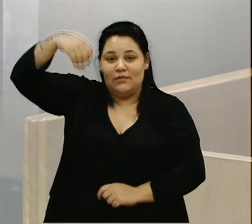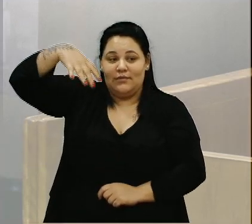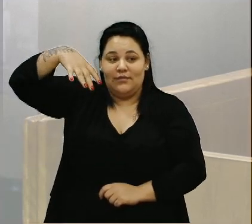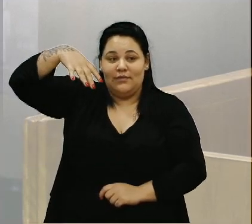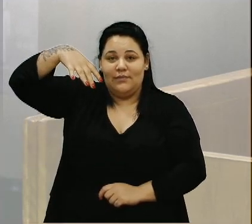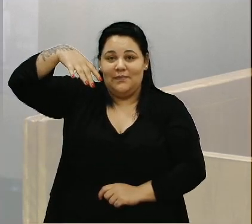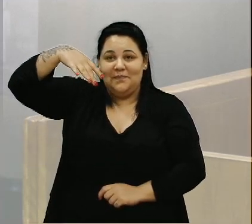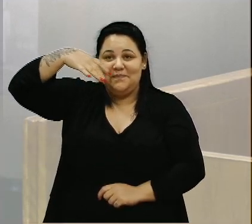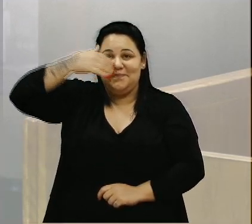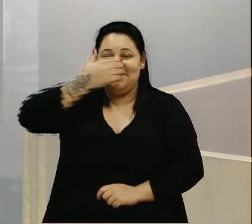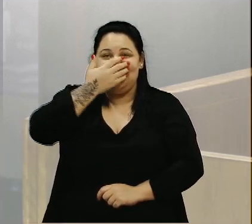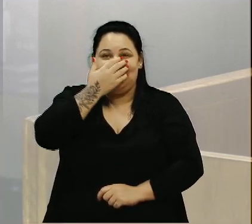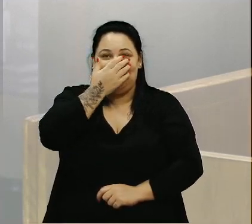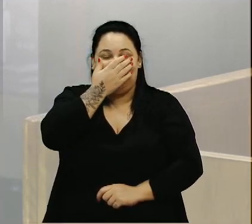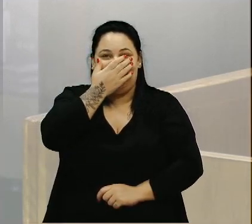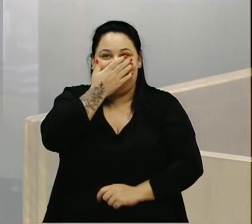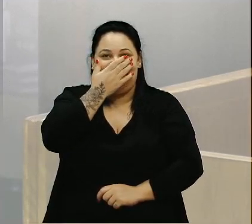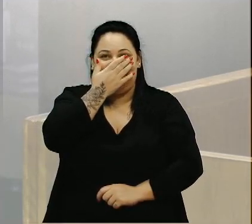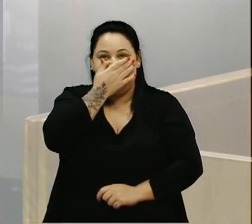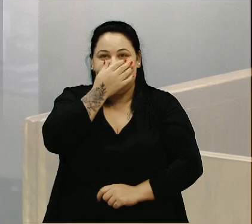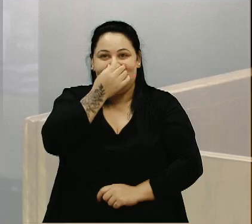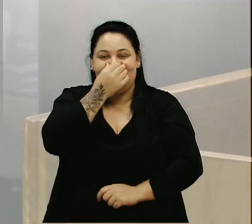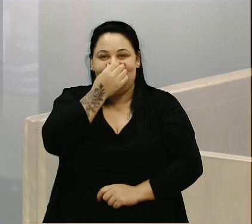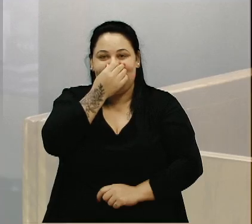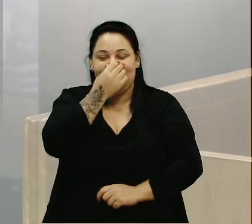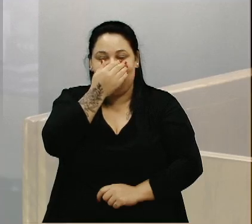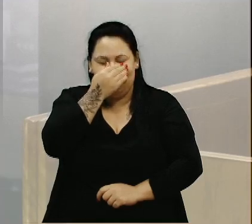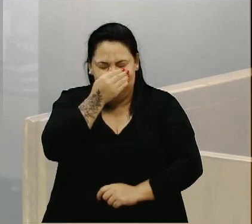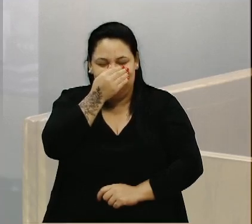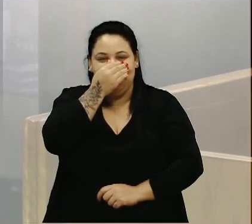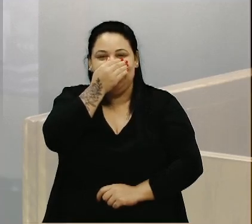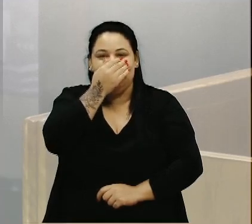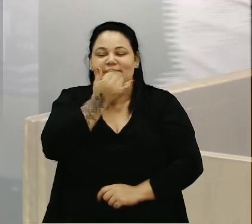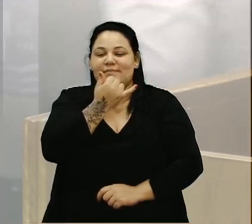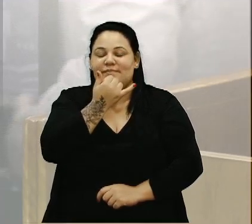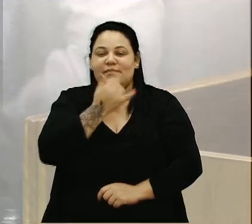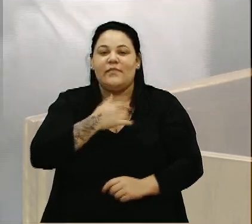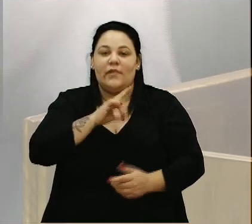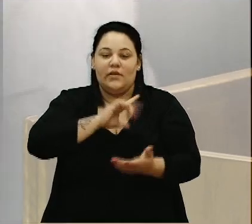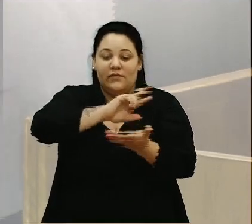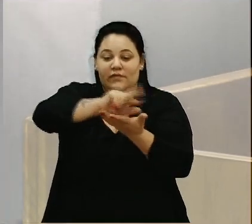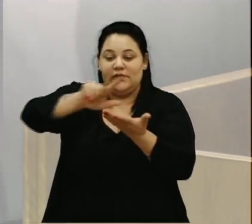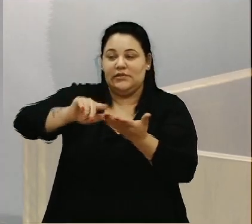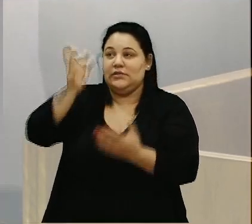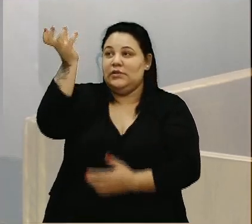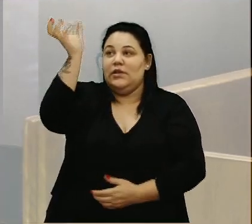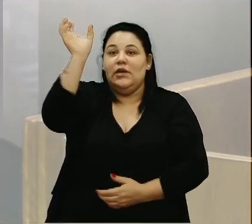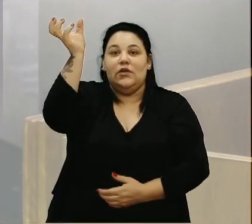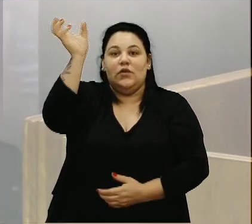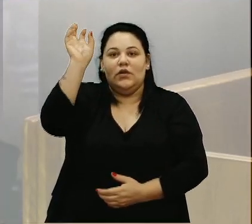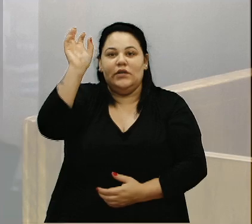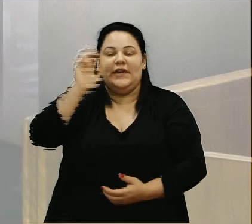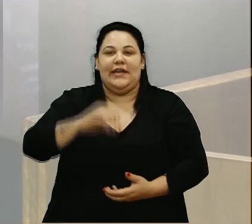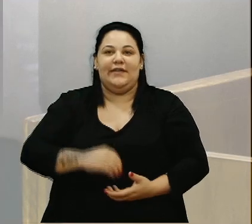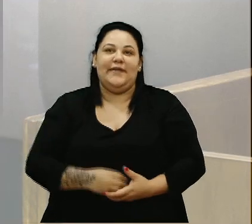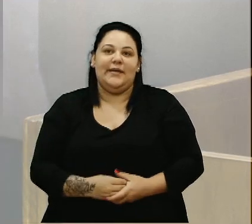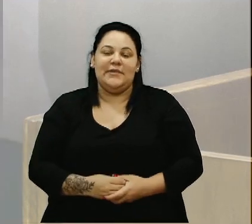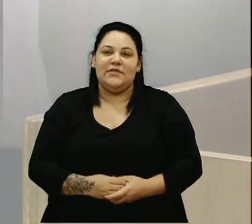diversas luzes, lâmpadas queimadas aí pela cidade, devido das